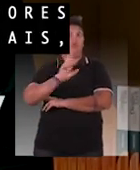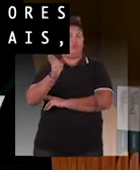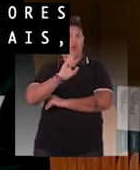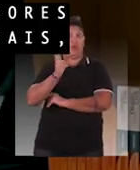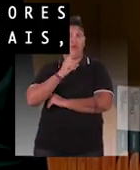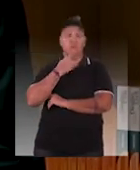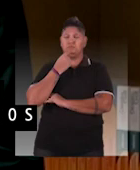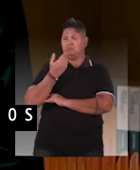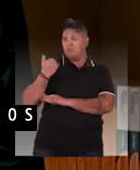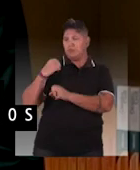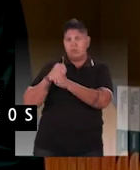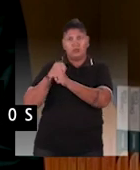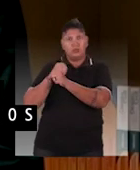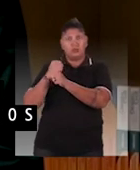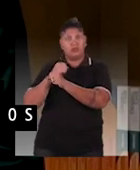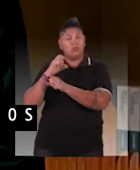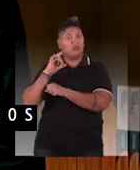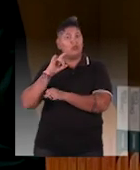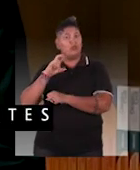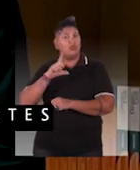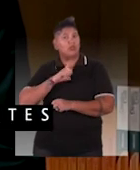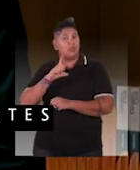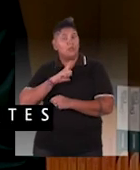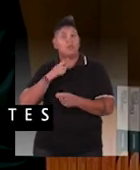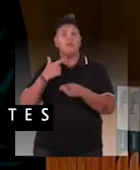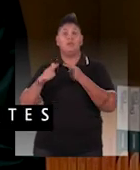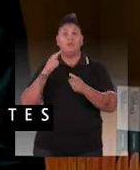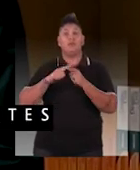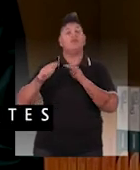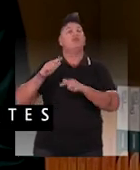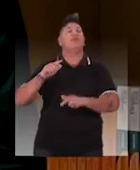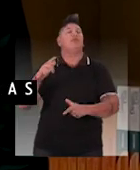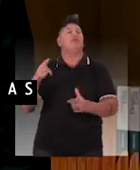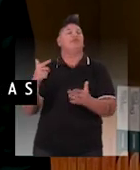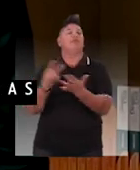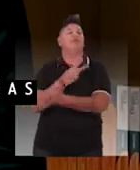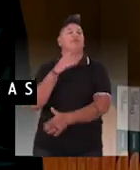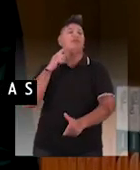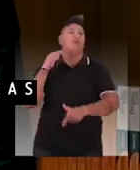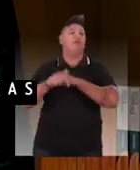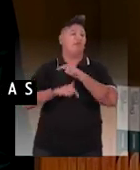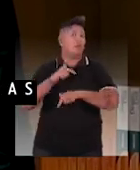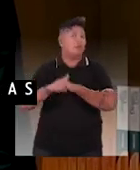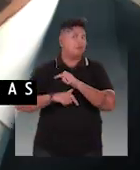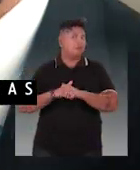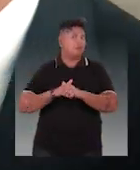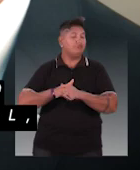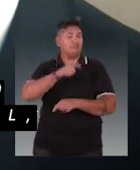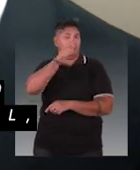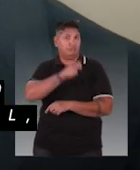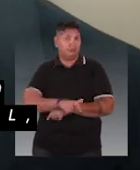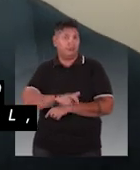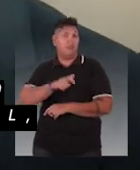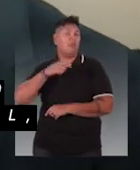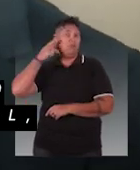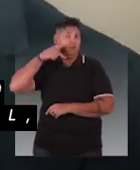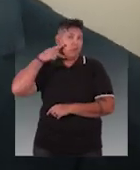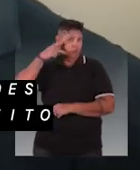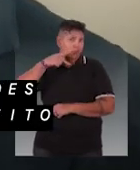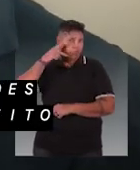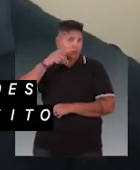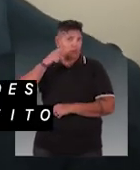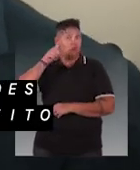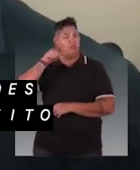bilhões nos últimos anos, apenas com benefícios previdenciários decorrentes de acidentes do trabalho em pensões ocupacionais. Segundo o Procurador